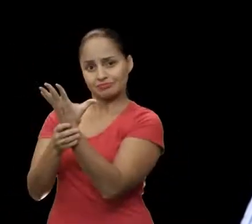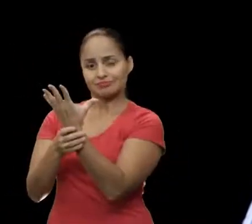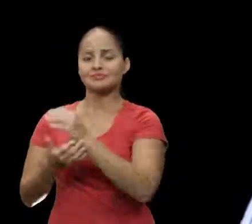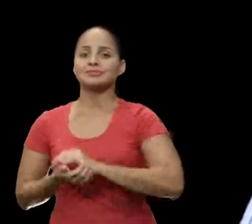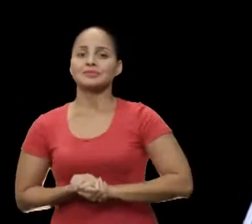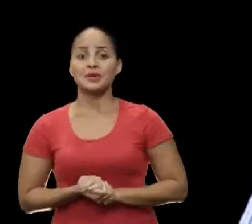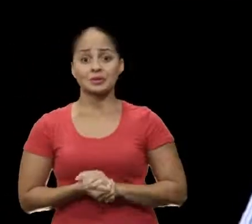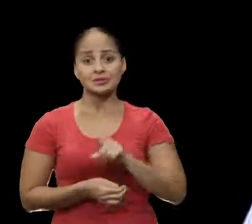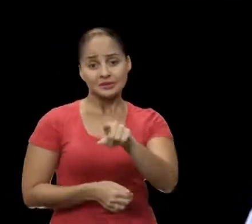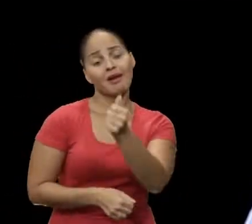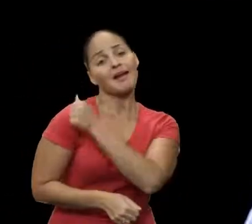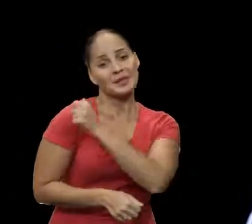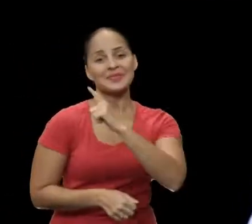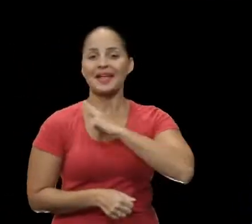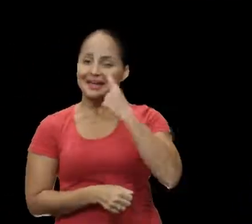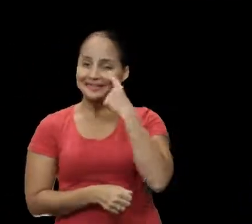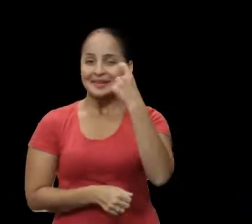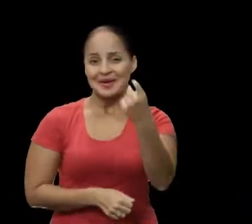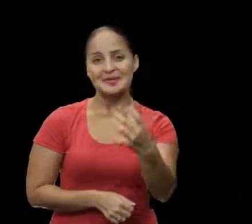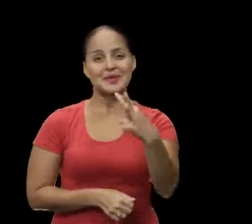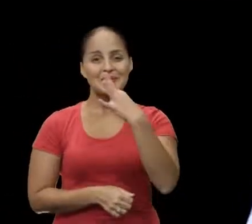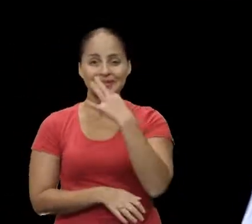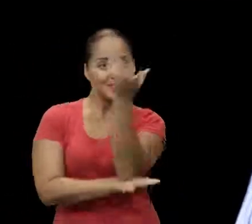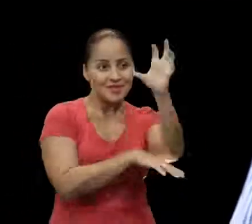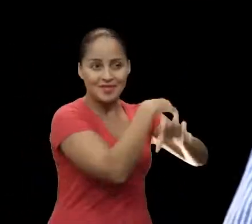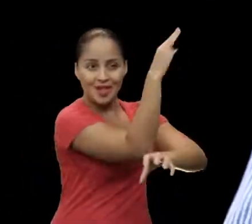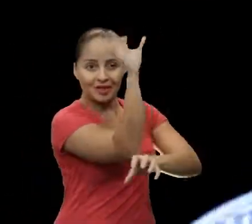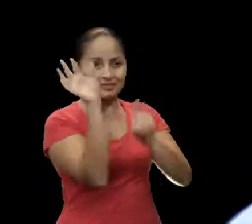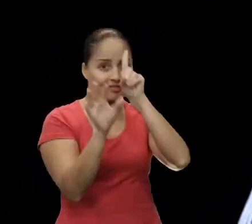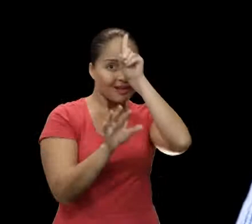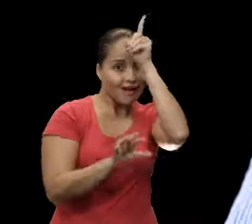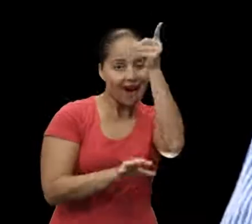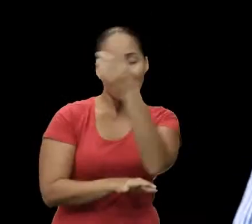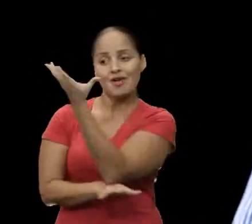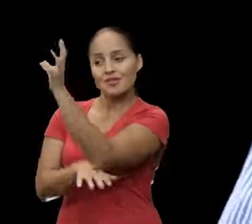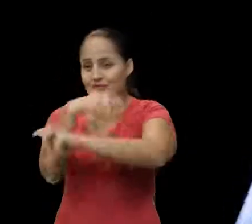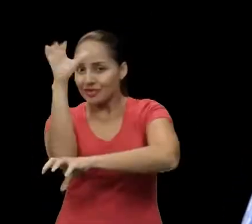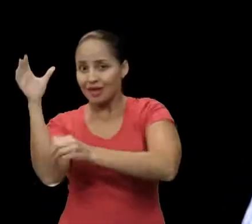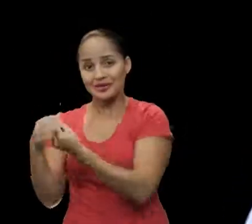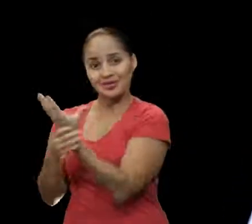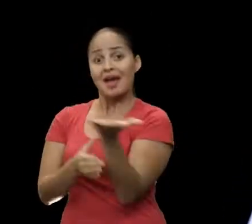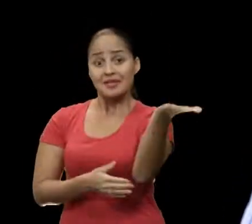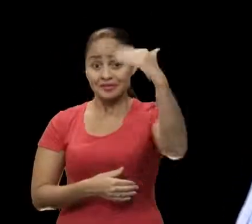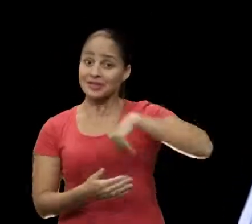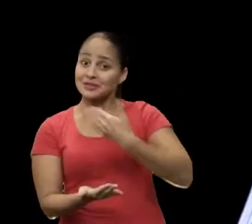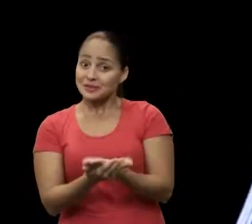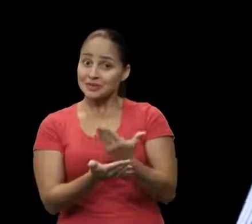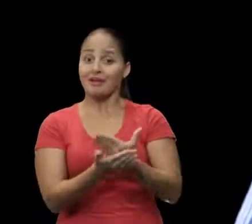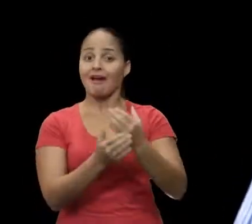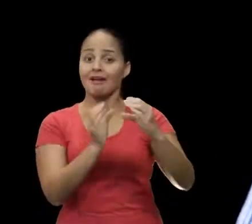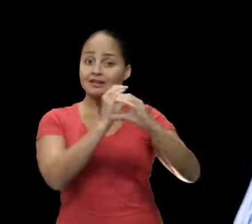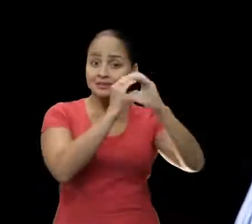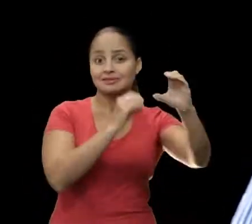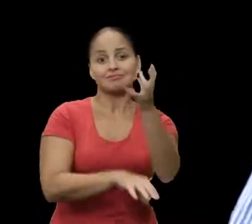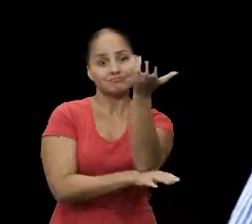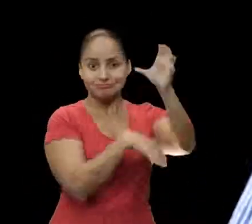nas prefeituras, na área de licenciamento ambiental, paisagismo e civicultura urbana. Você estudante que tem interesse em conhecer mais sobre florestas, tanto as naturais